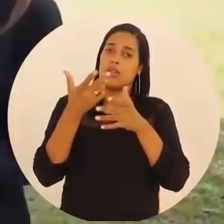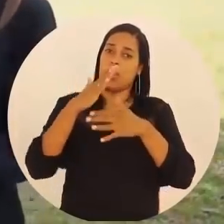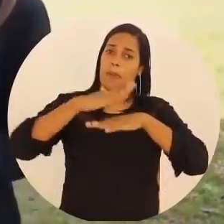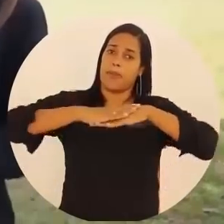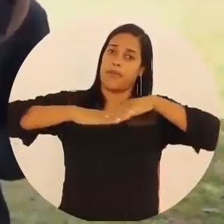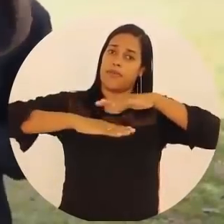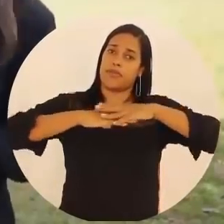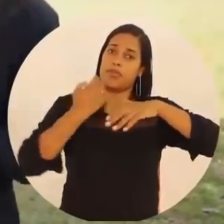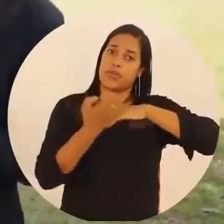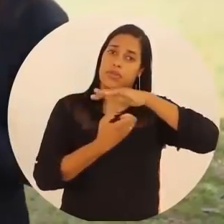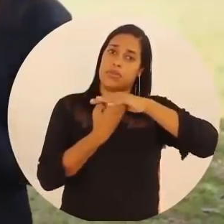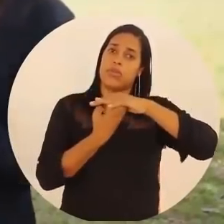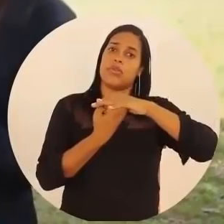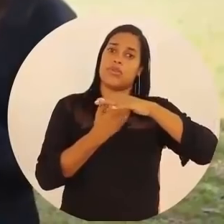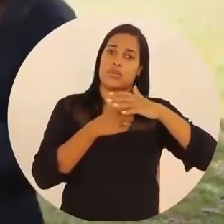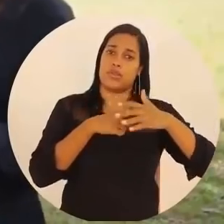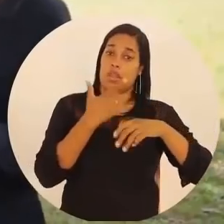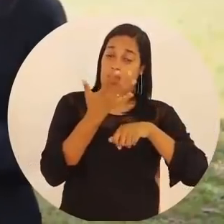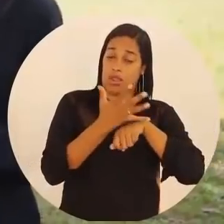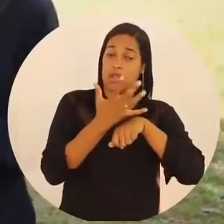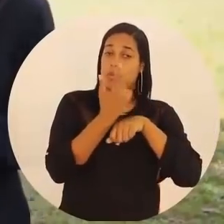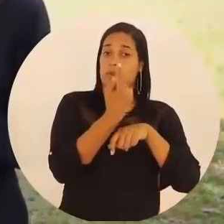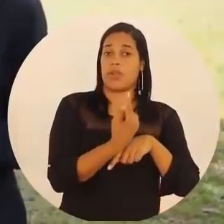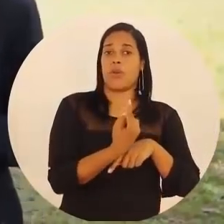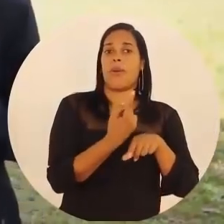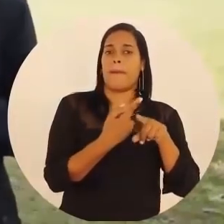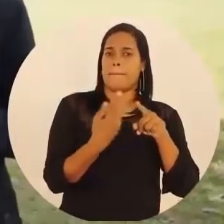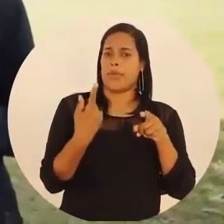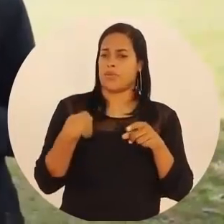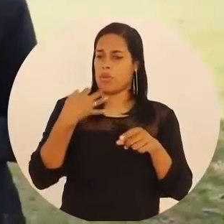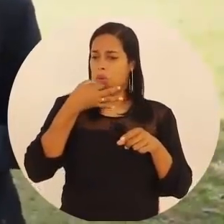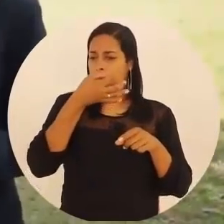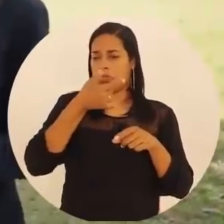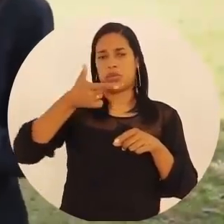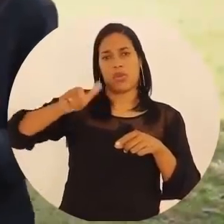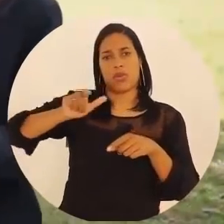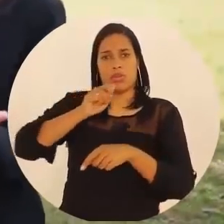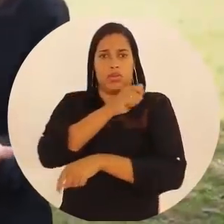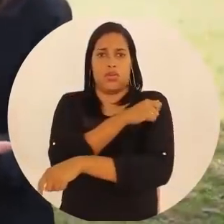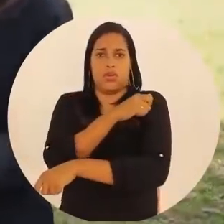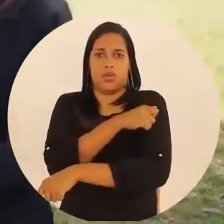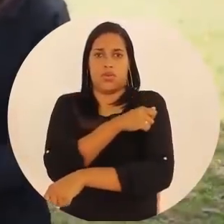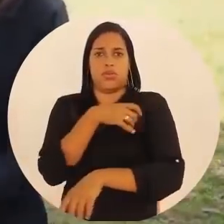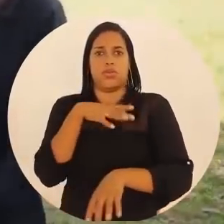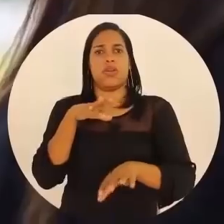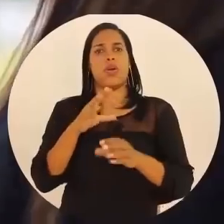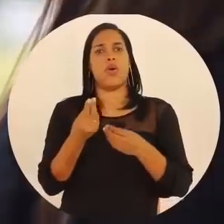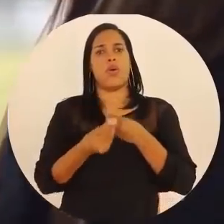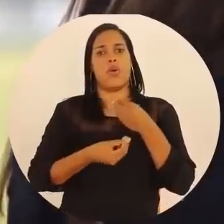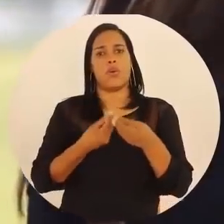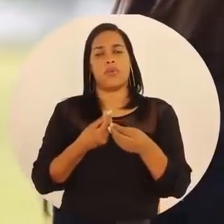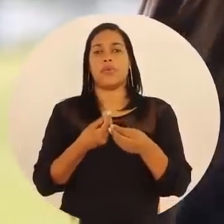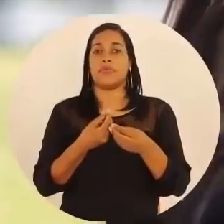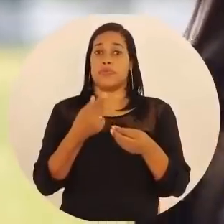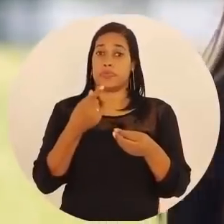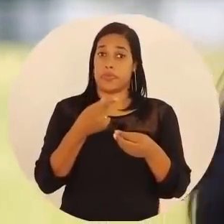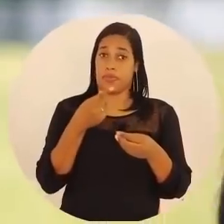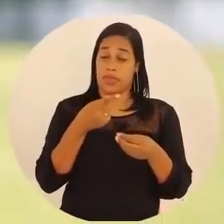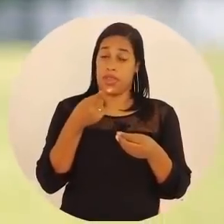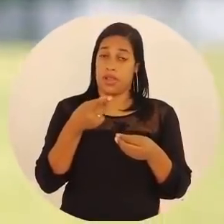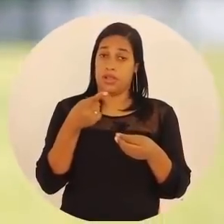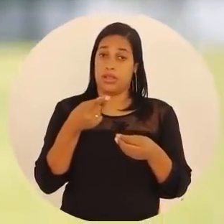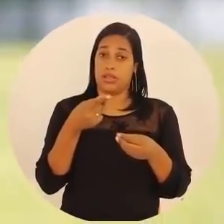empresa? Você falou que treinamento é uma das formas, mas você poderia sugerir para os nossos alunos alguma outra forma? Bom, essa